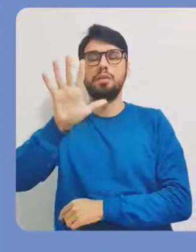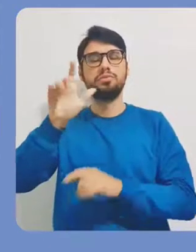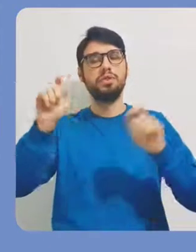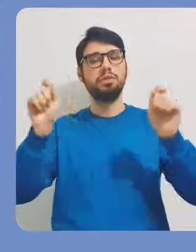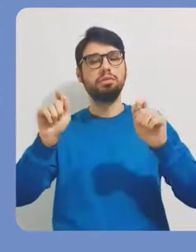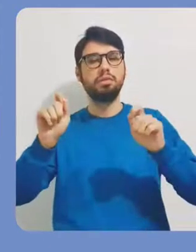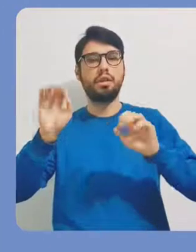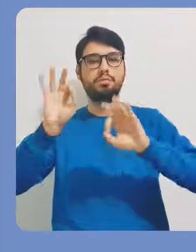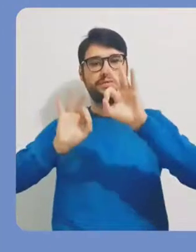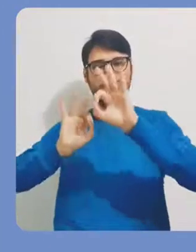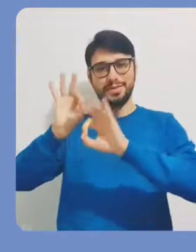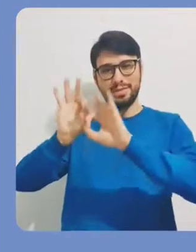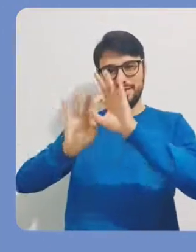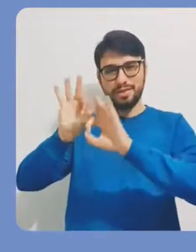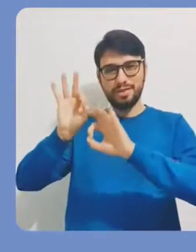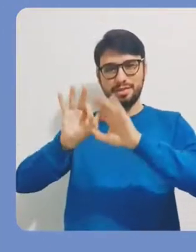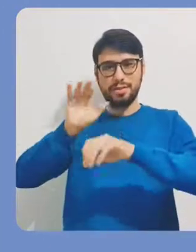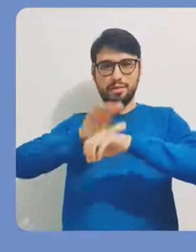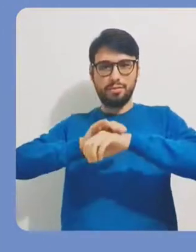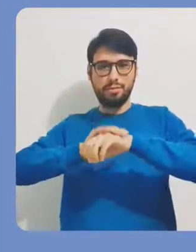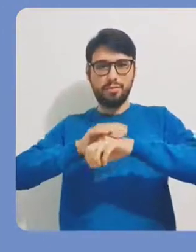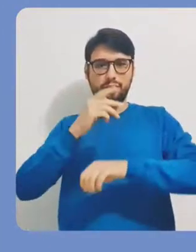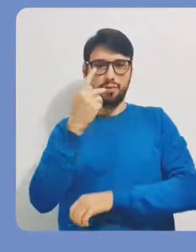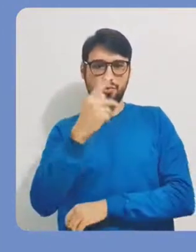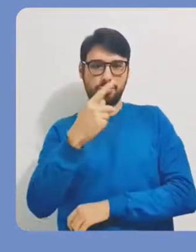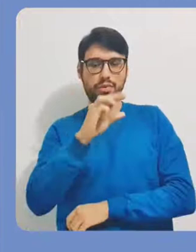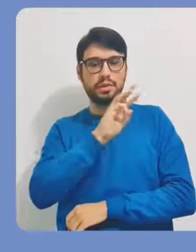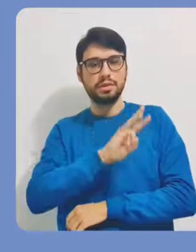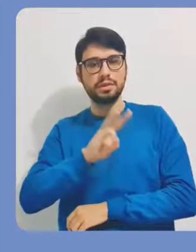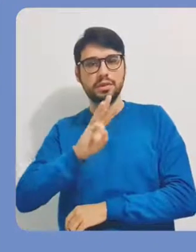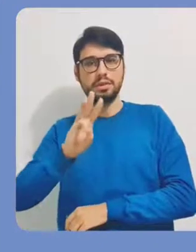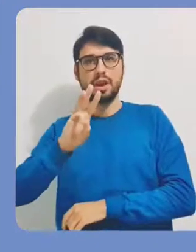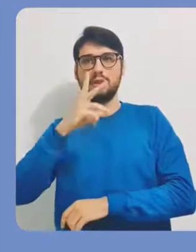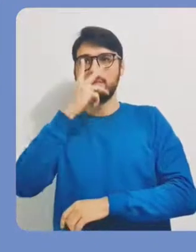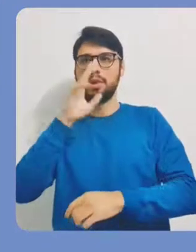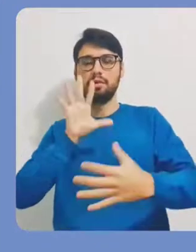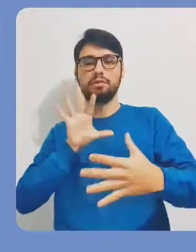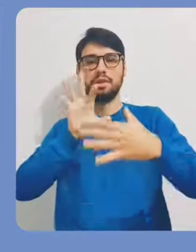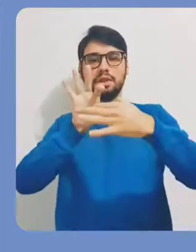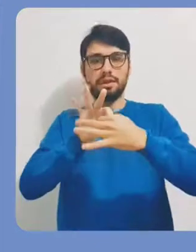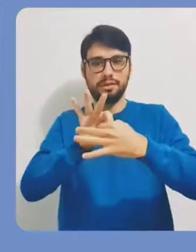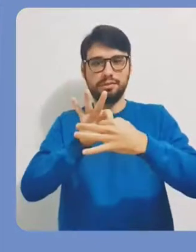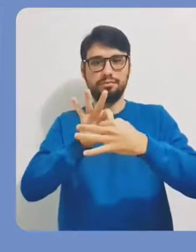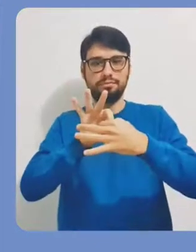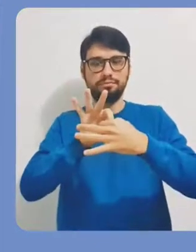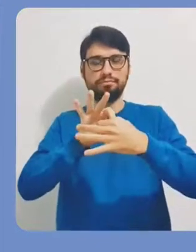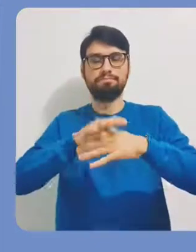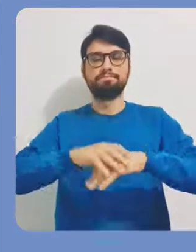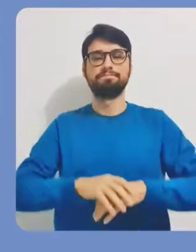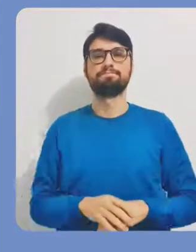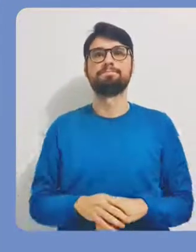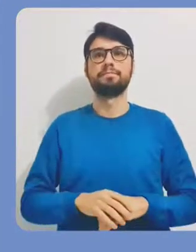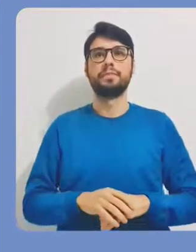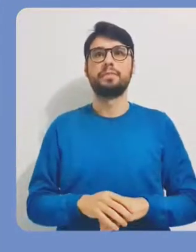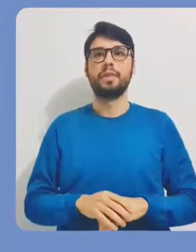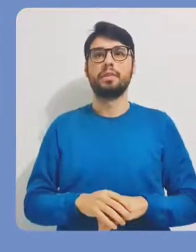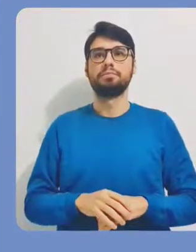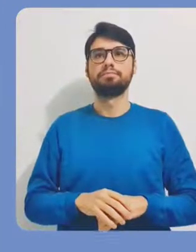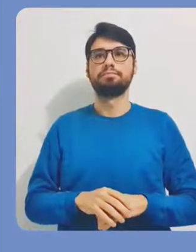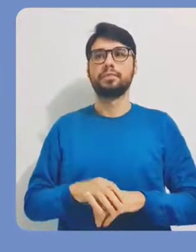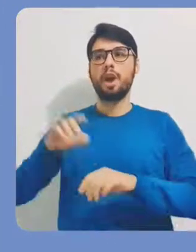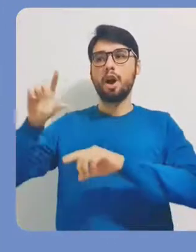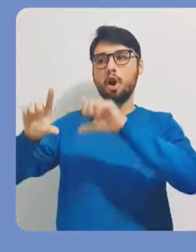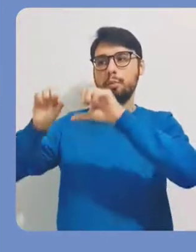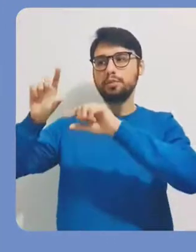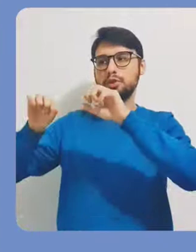uma logo, enfim. Pode ser qualquer tipo de ativismo que a sua página, o seu evento, o seu grupo de pesquisa